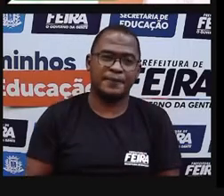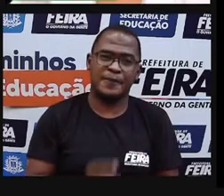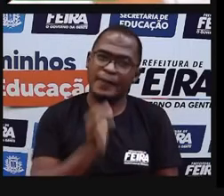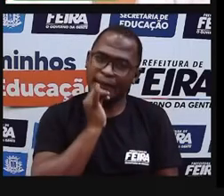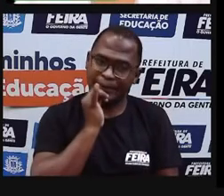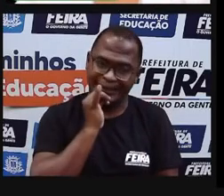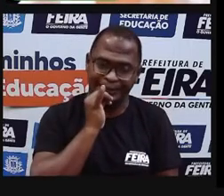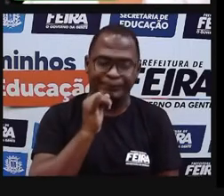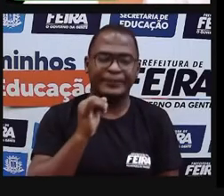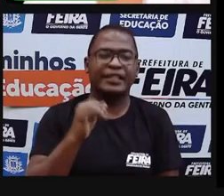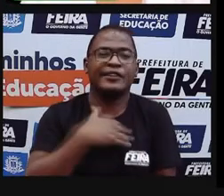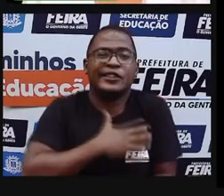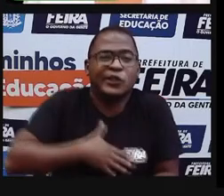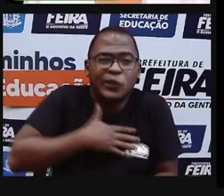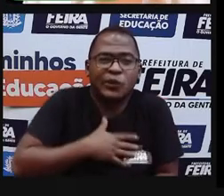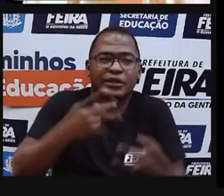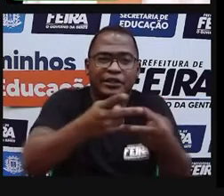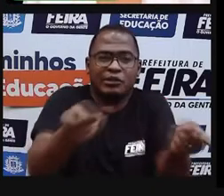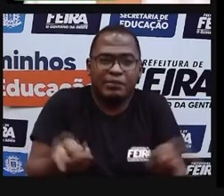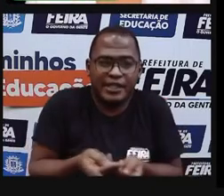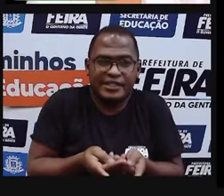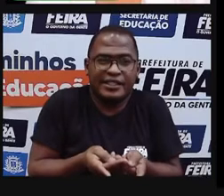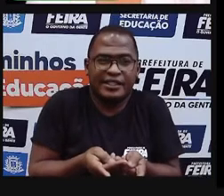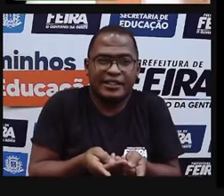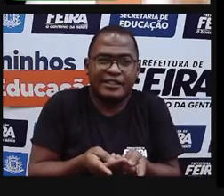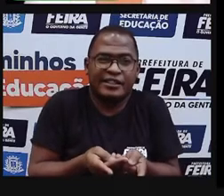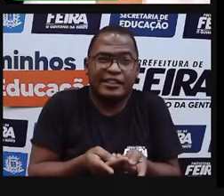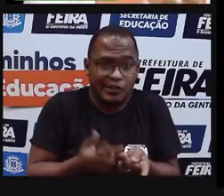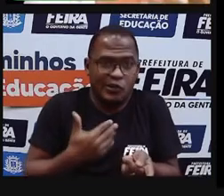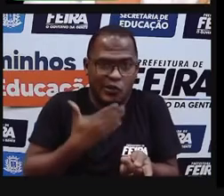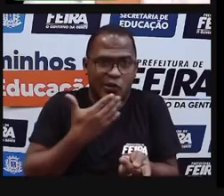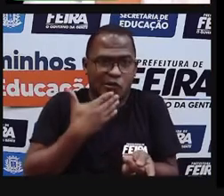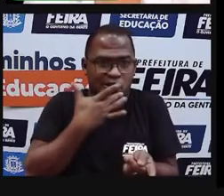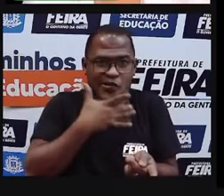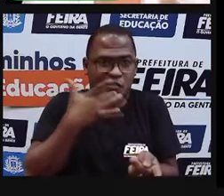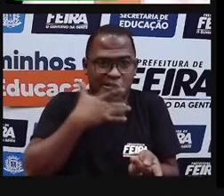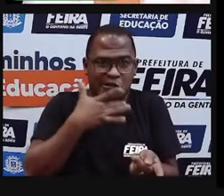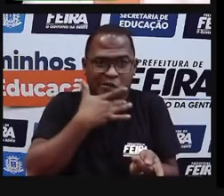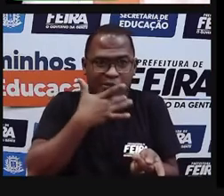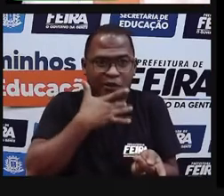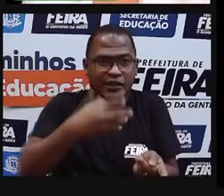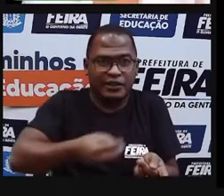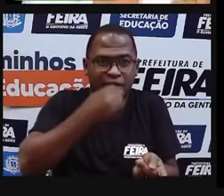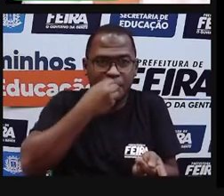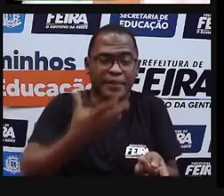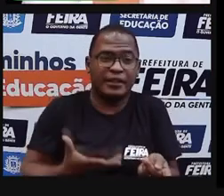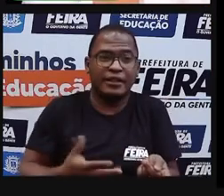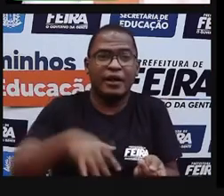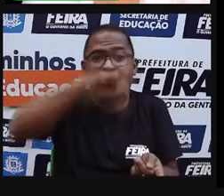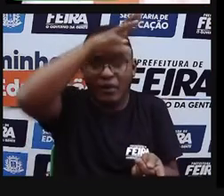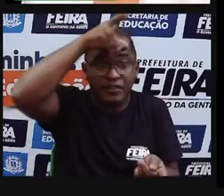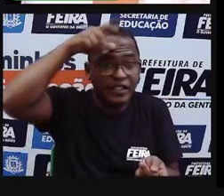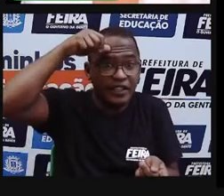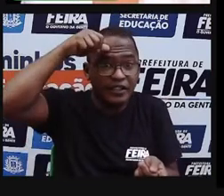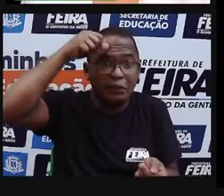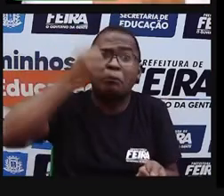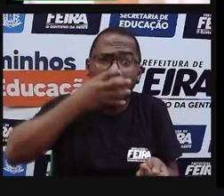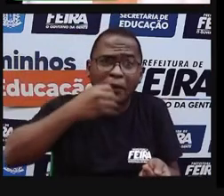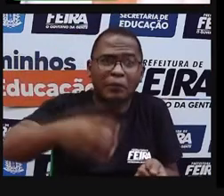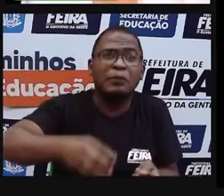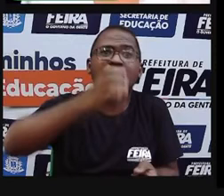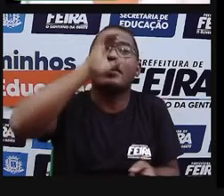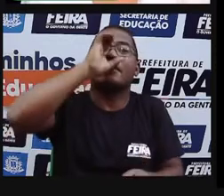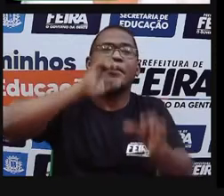pizza, um hambúrguer, um refrigerante. A gente só pensa no nosso paladar. Naquilo que a gente vai sentir. Mas a gente esquece que a alimentação. O